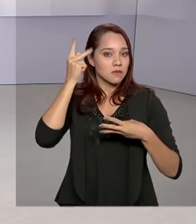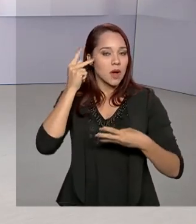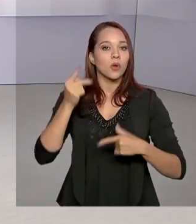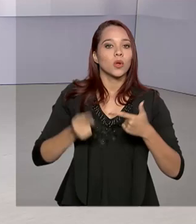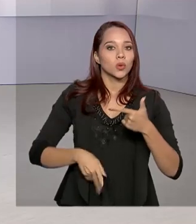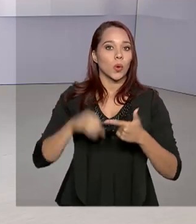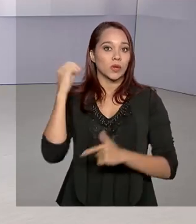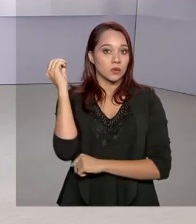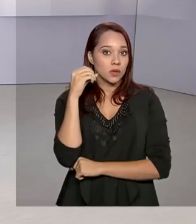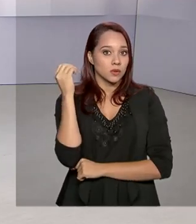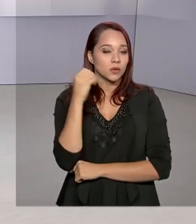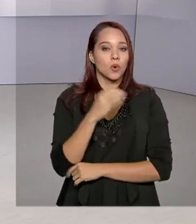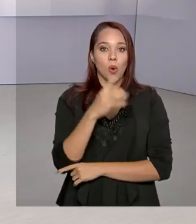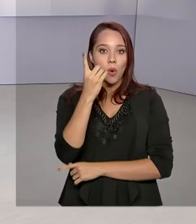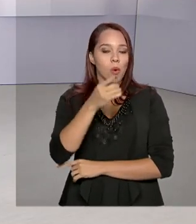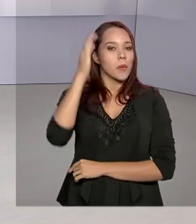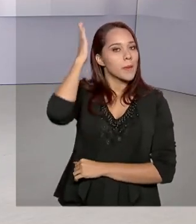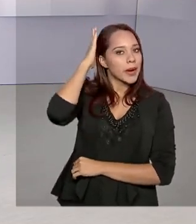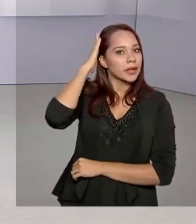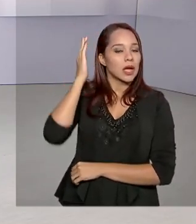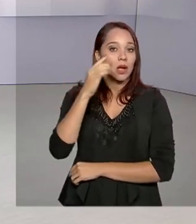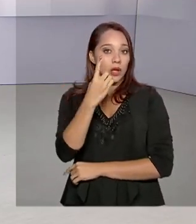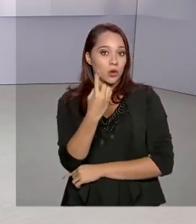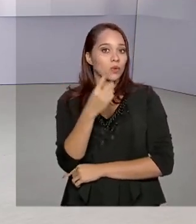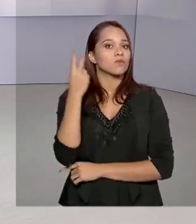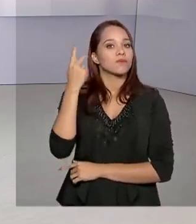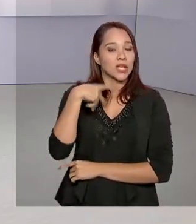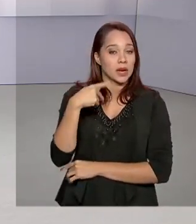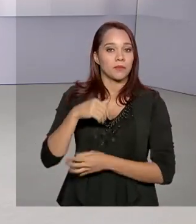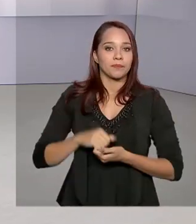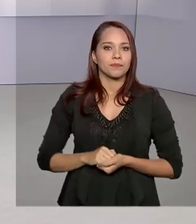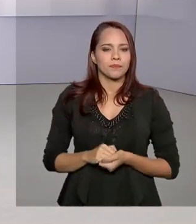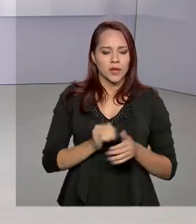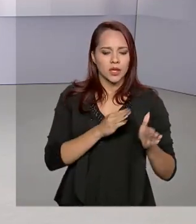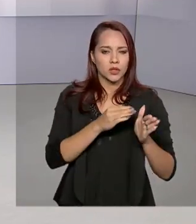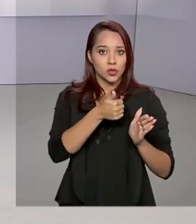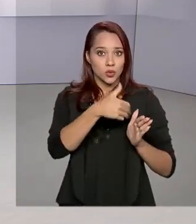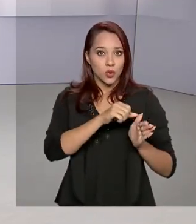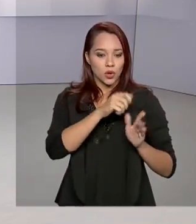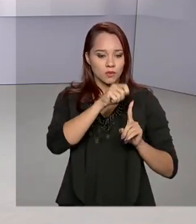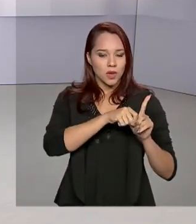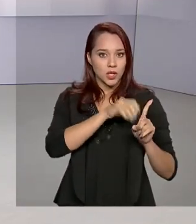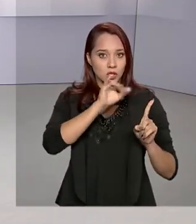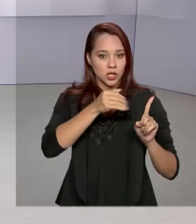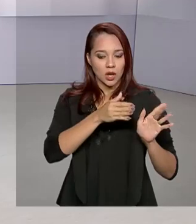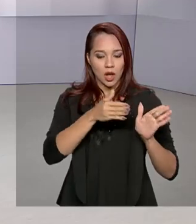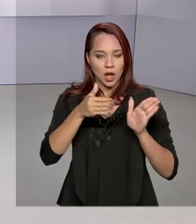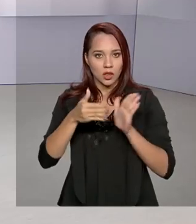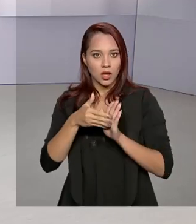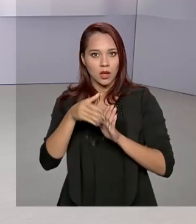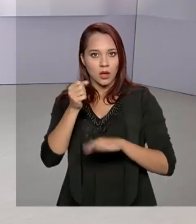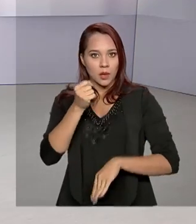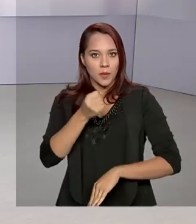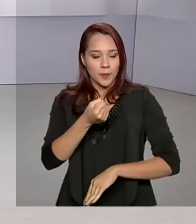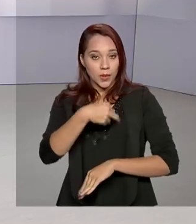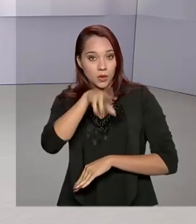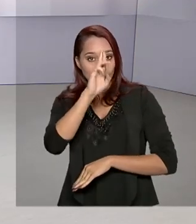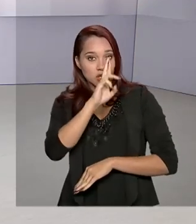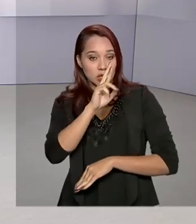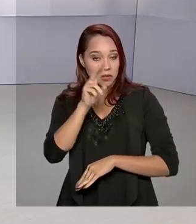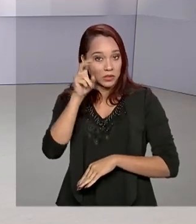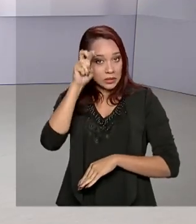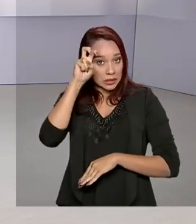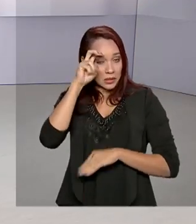dois no Rio Grande do Sul, um no Paraná e um no Ceará. Desde o dia 18 de janeiro até meio-dia desta quinta-feira, foram